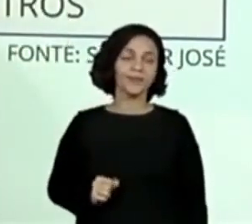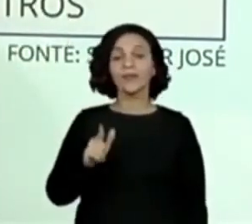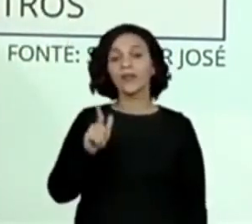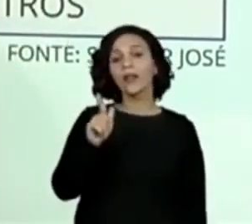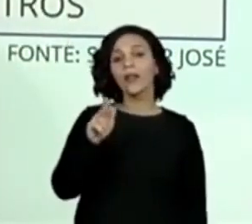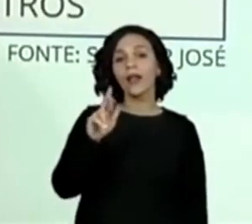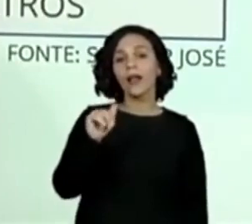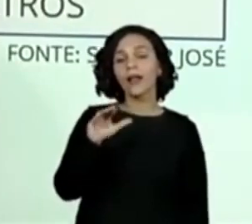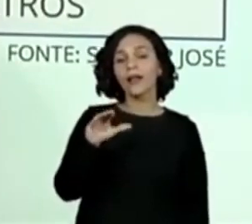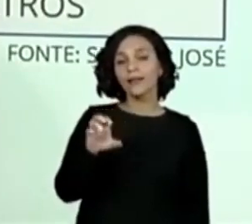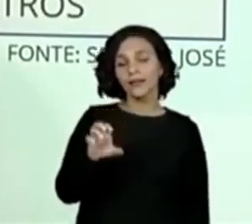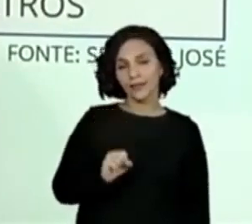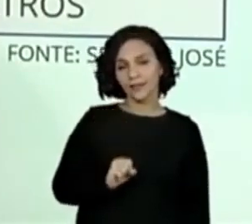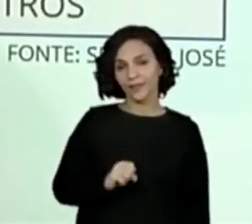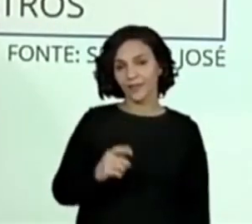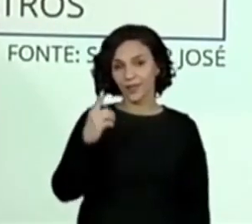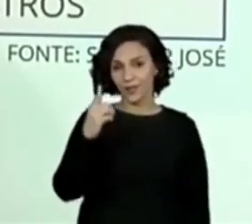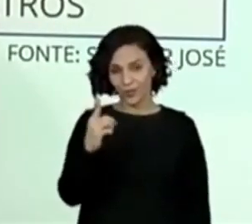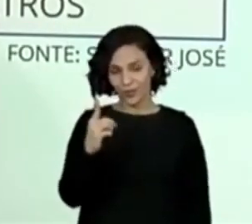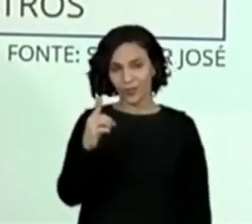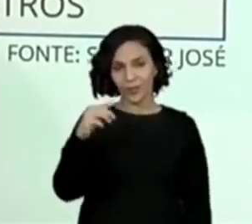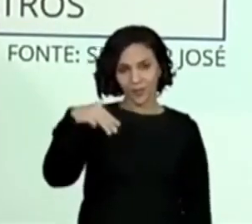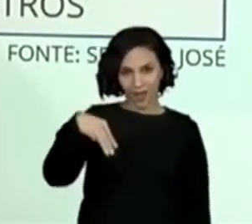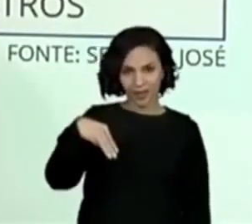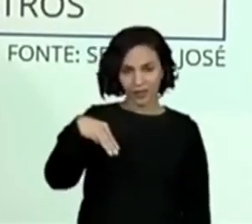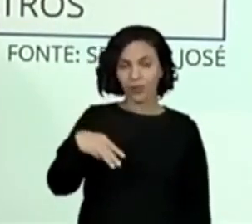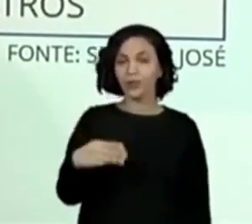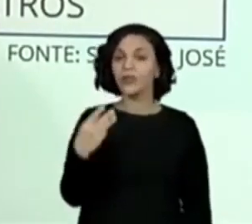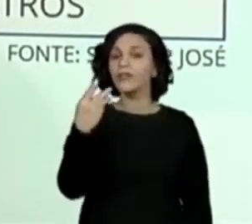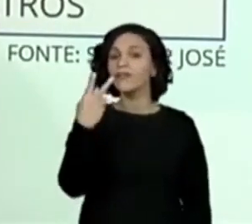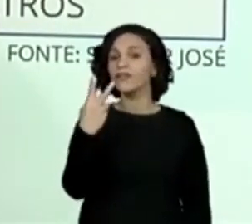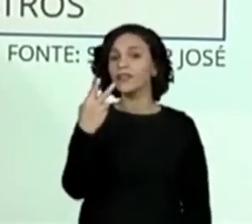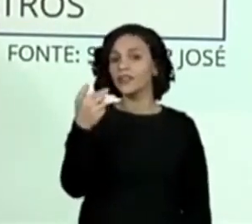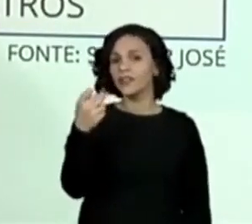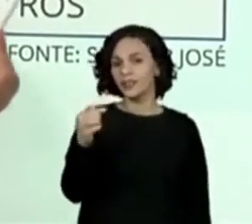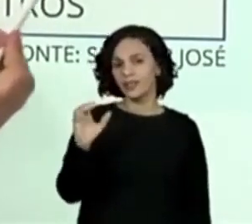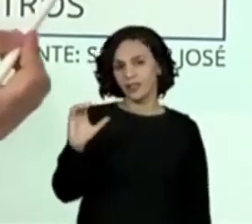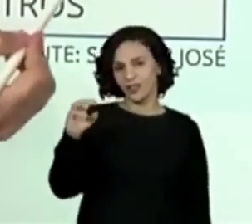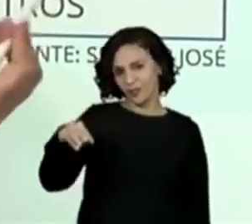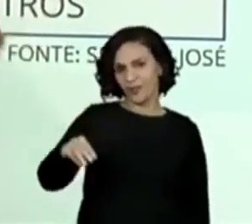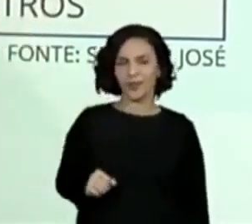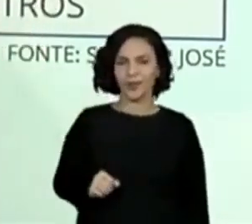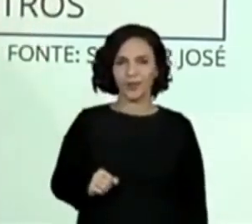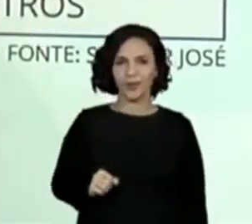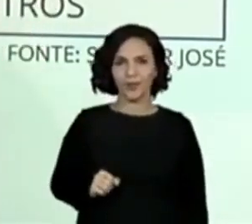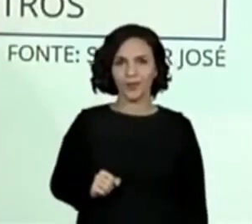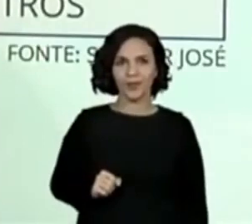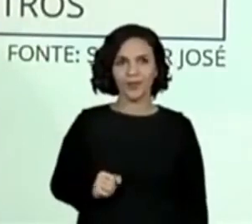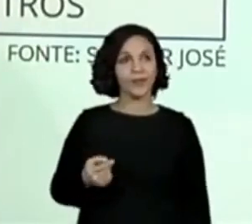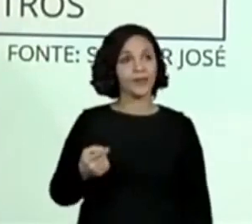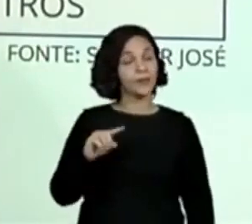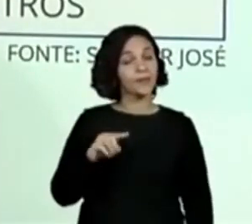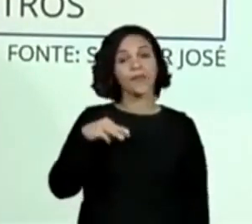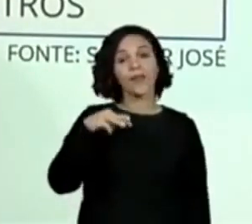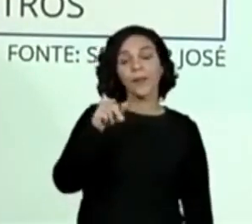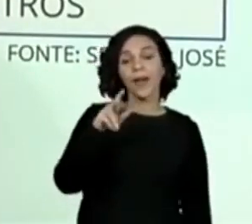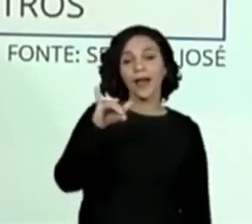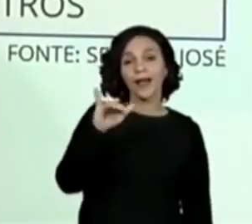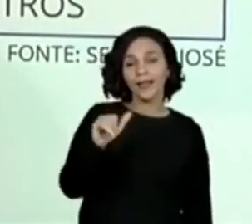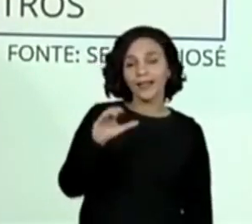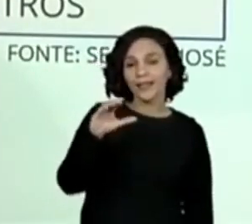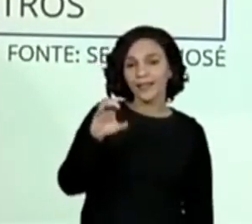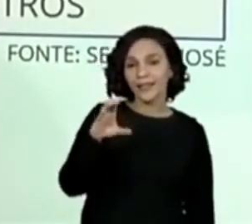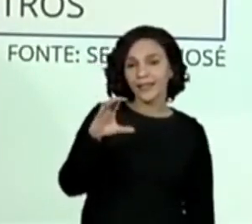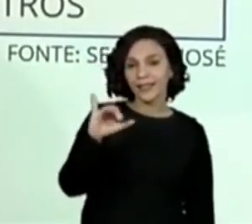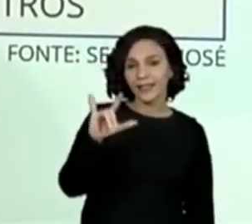E a Grace? Um metro e vinte e sete centímetros. Muito bem. E a Maria Cecília?